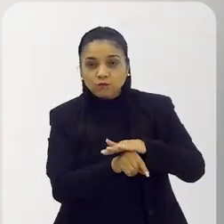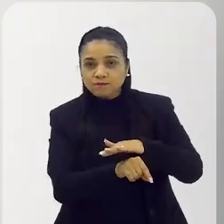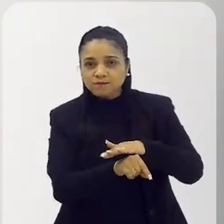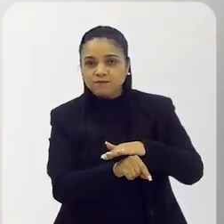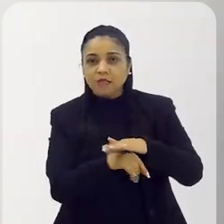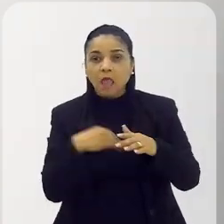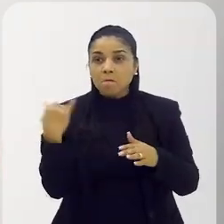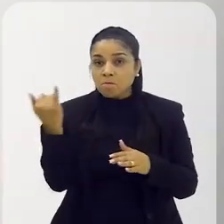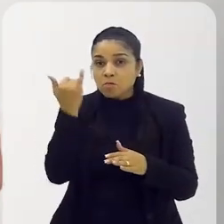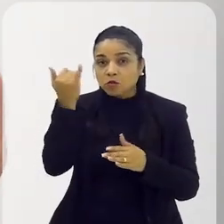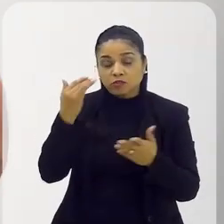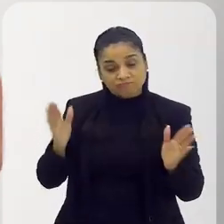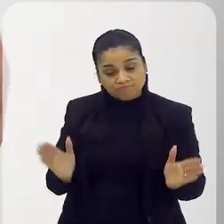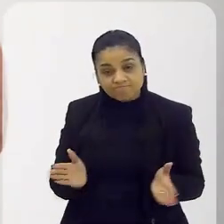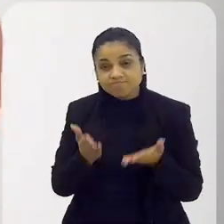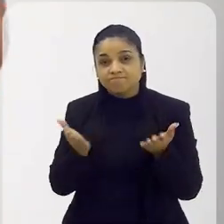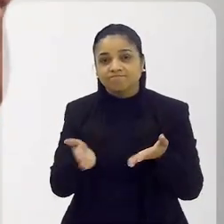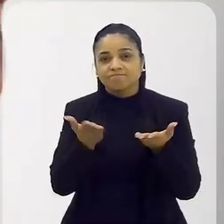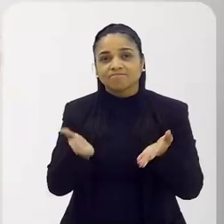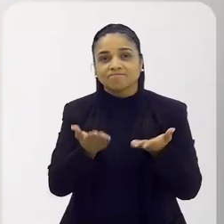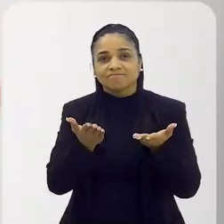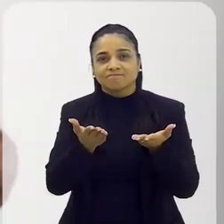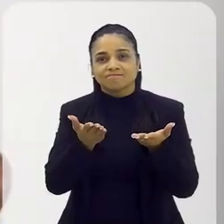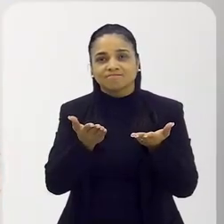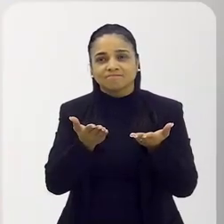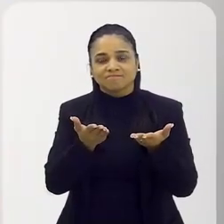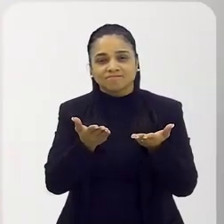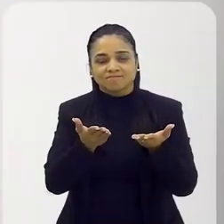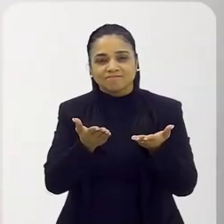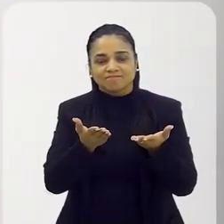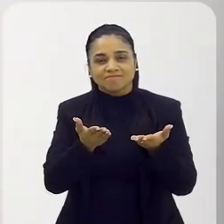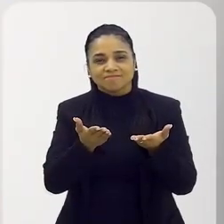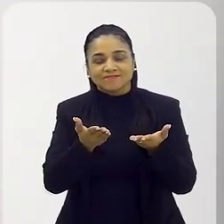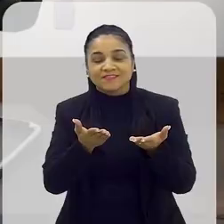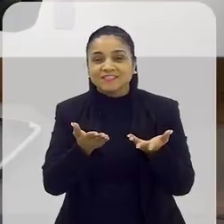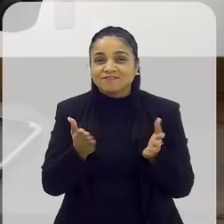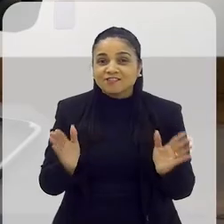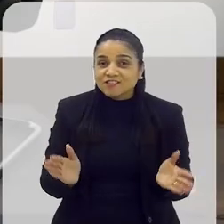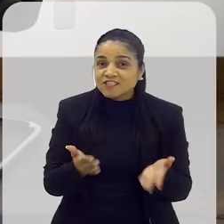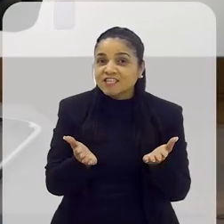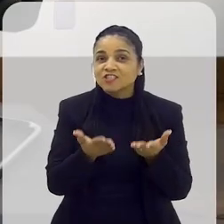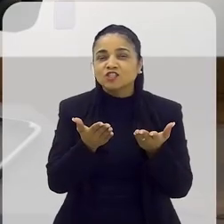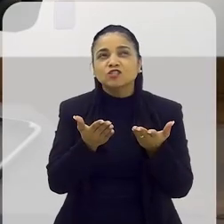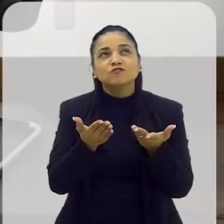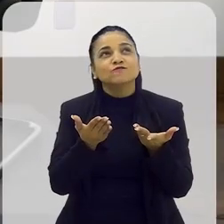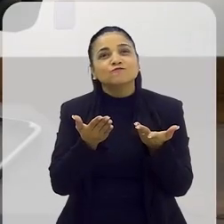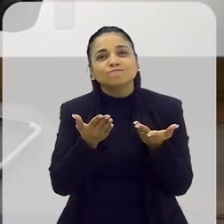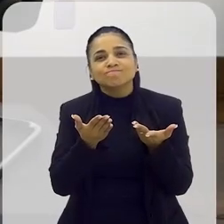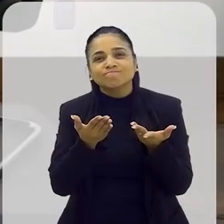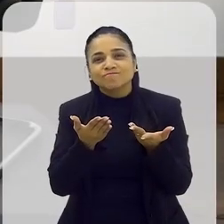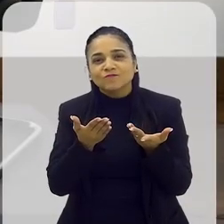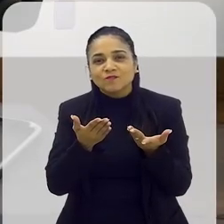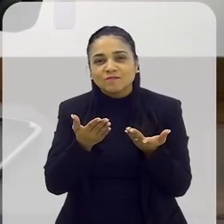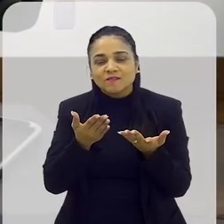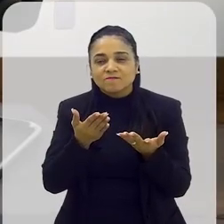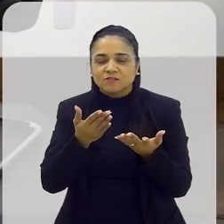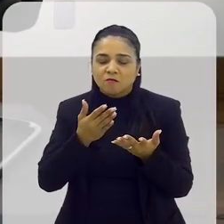E essa poupança é muito importante que incentiva... Tem muito... Cara, é muito